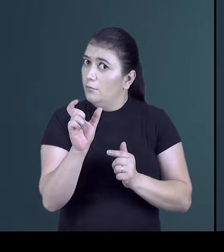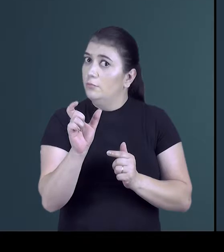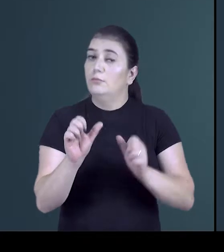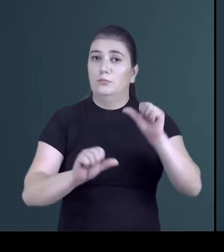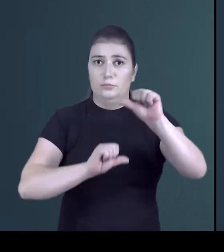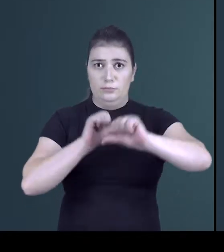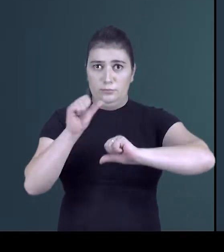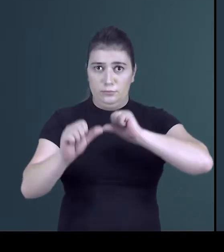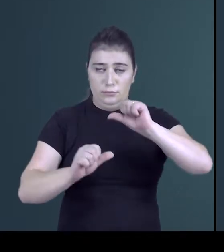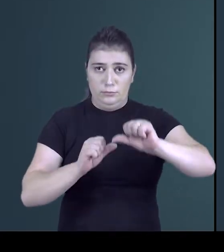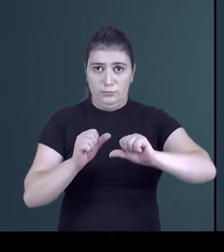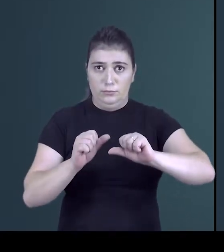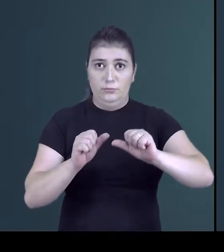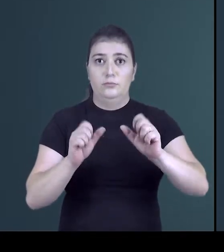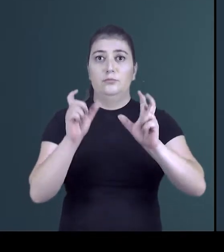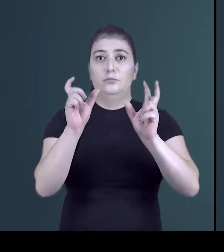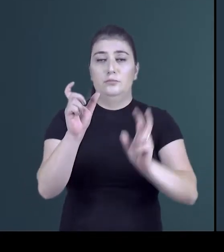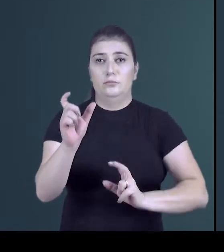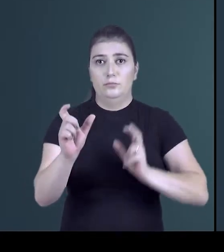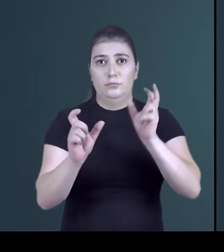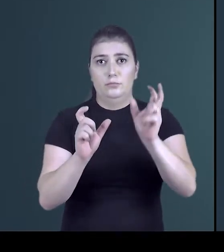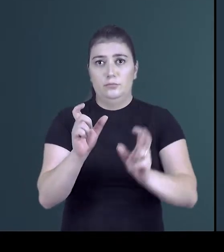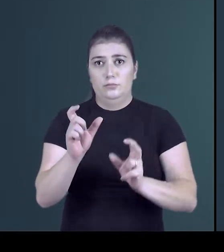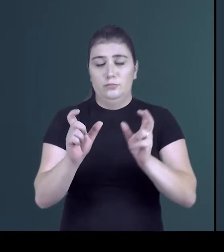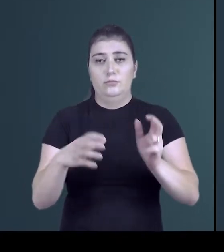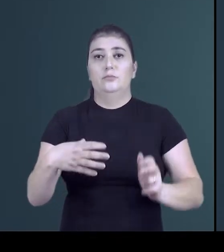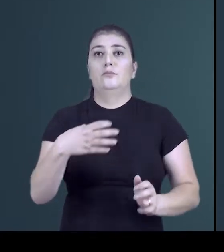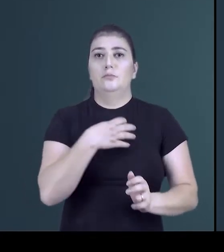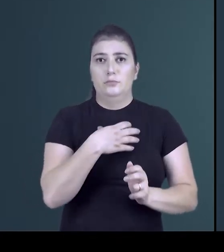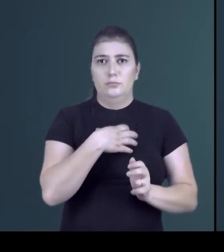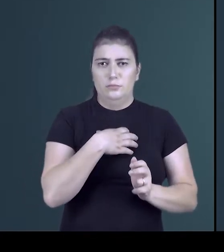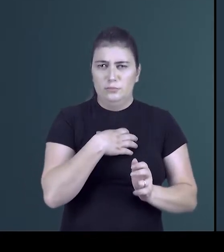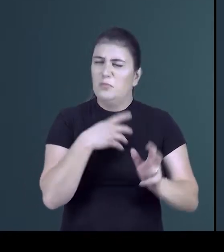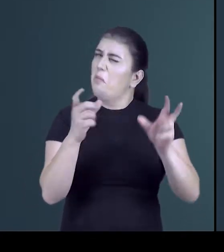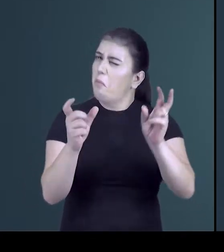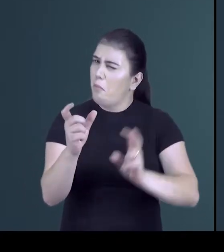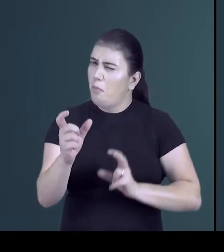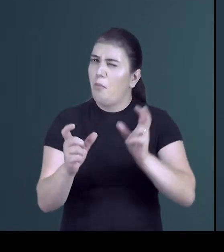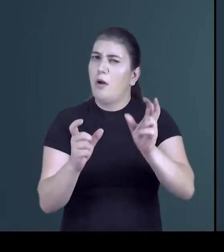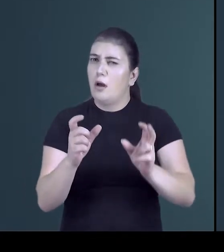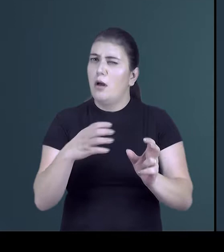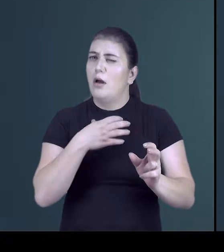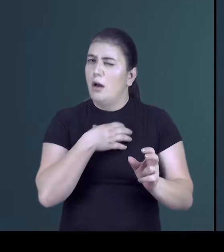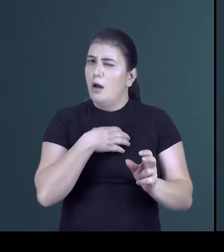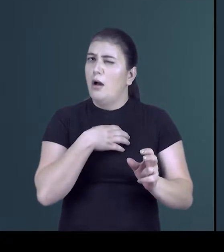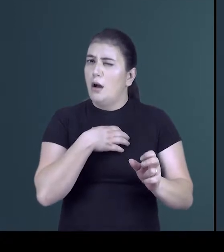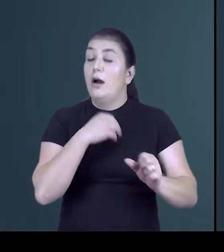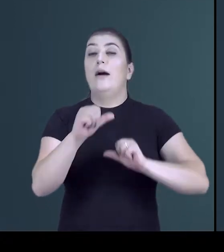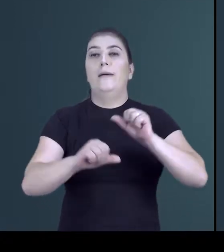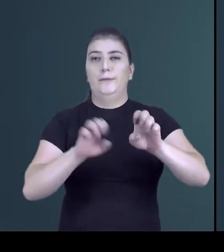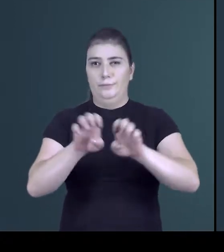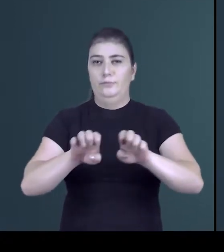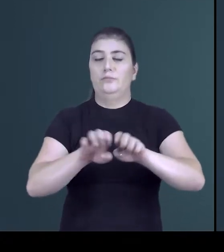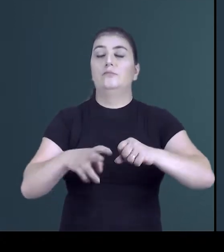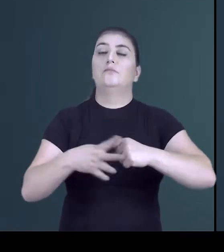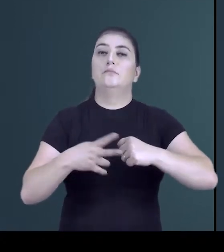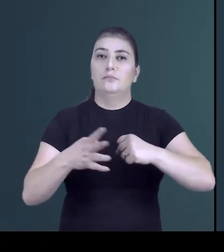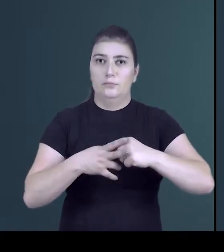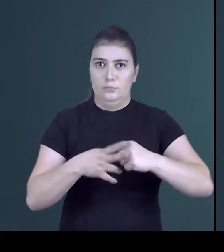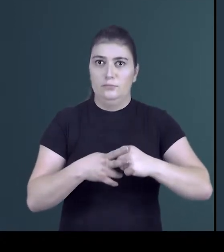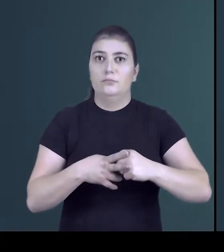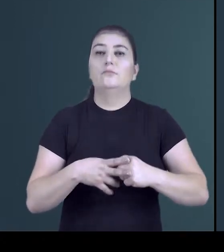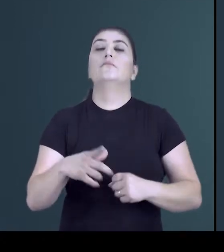isso aqui se transforma num advérbio de modo. Se é advérbio de modo, modifica a estrutura verbal.